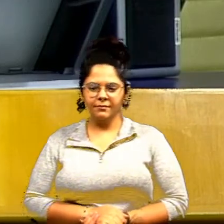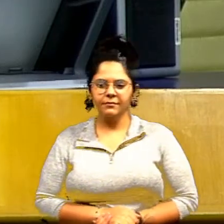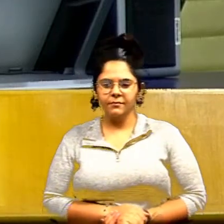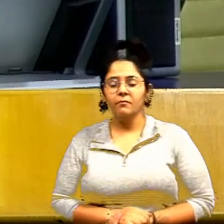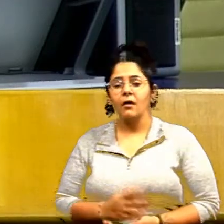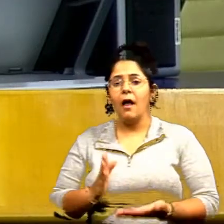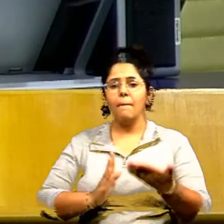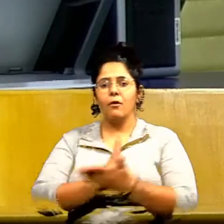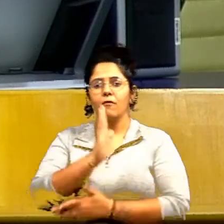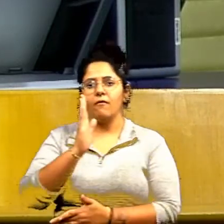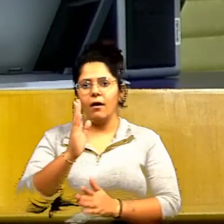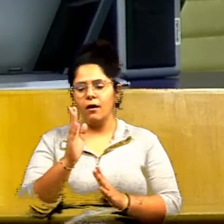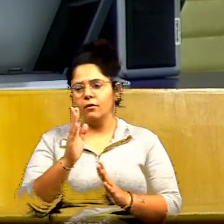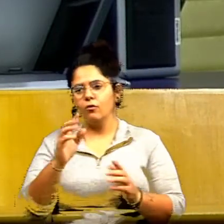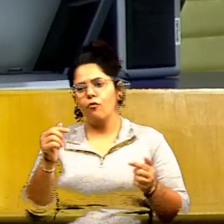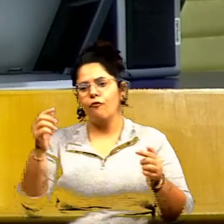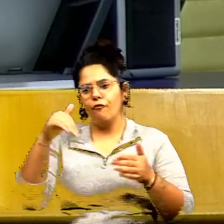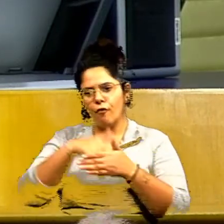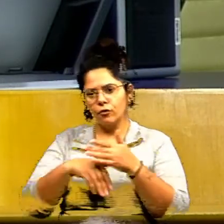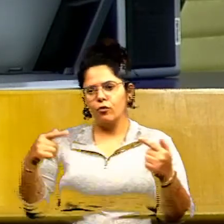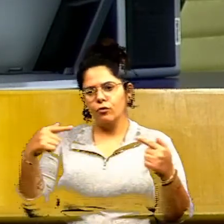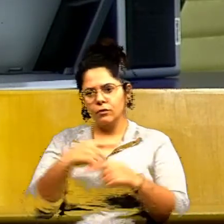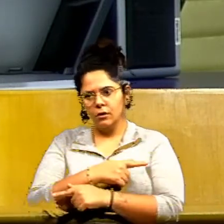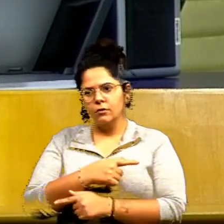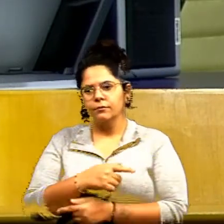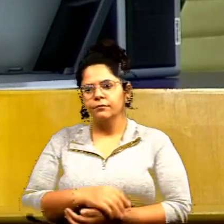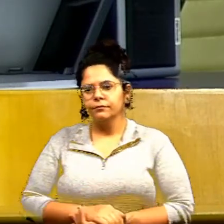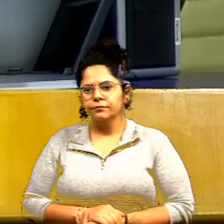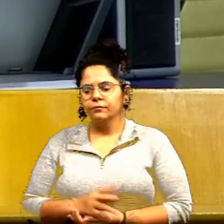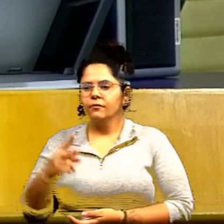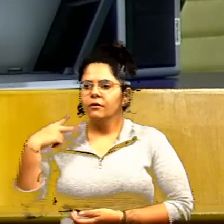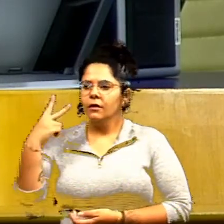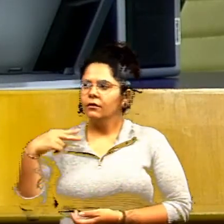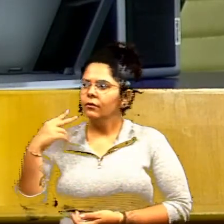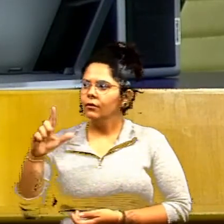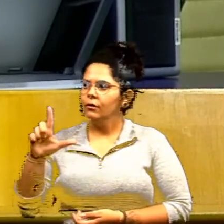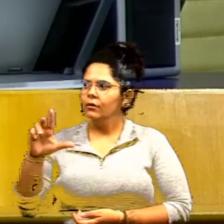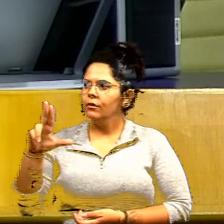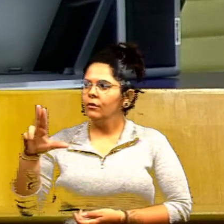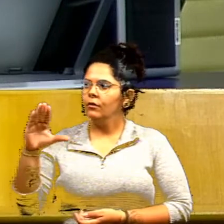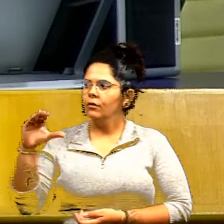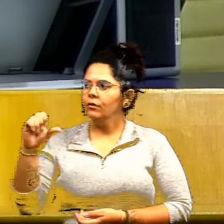aprovado com o voto contrário do vereador Cleide Moraes questão de ordem do vereador Lucas Quitão